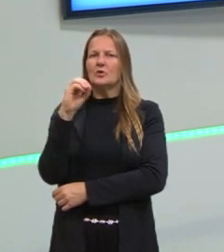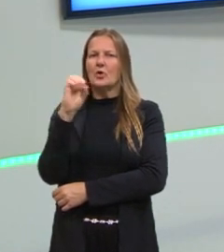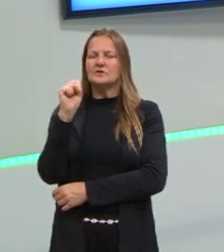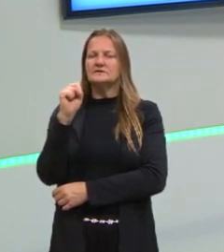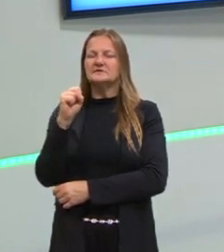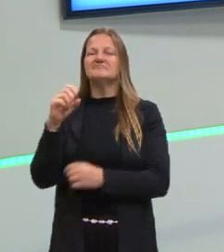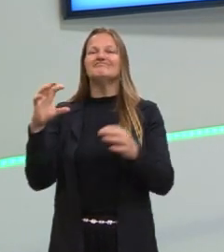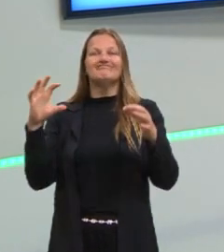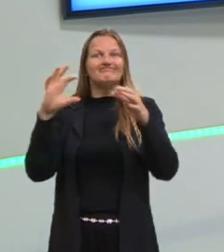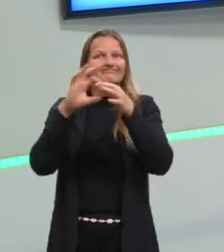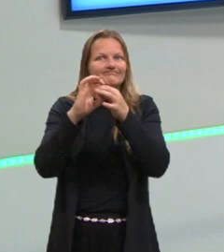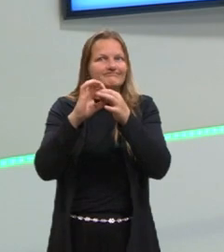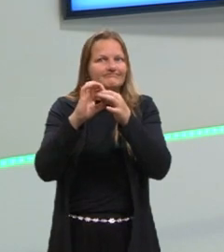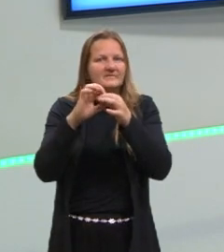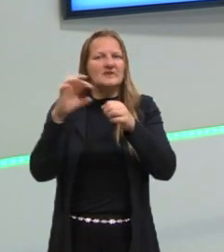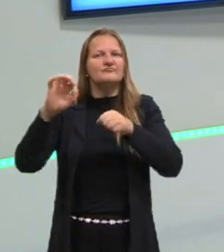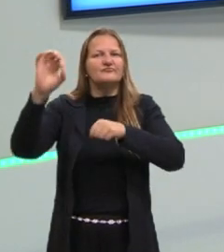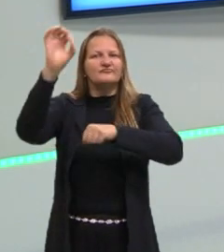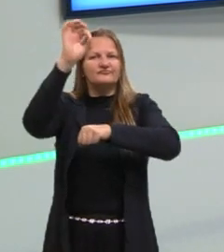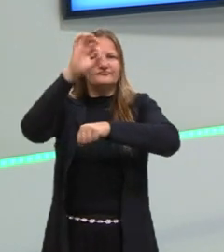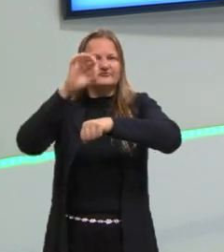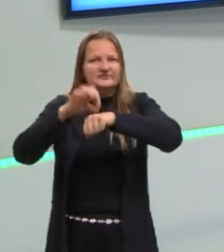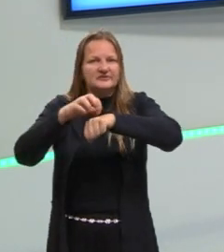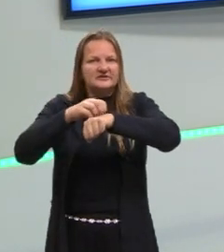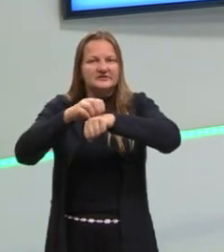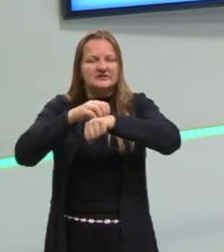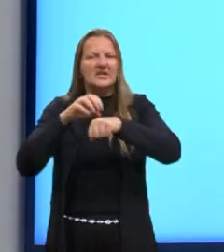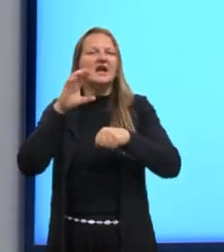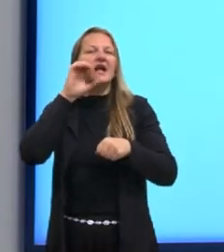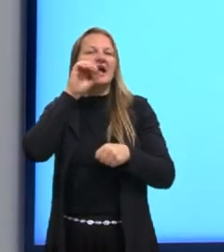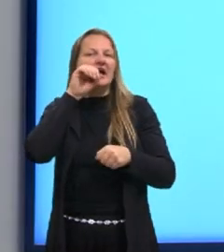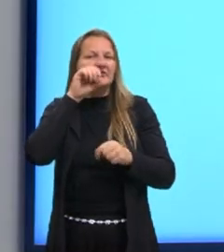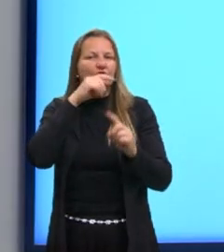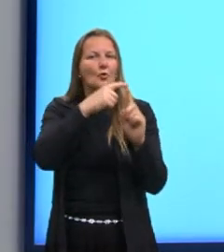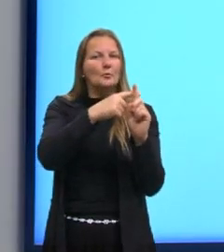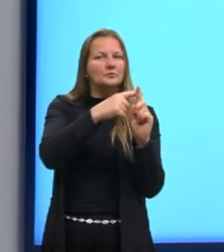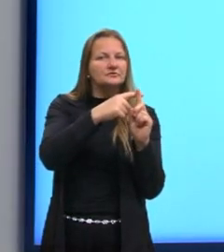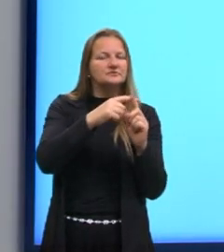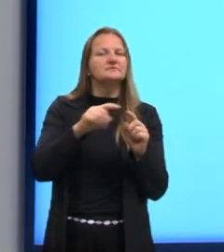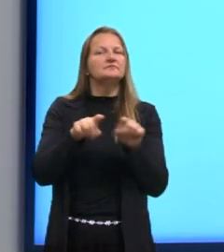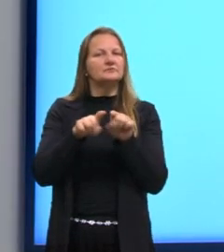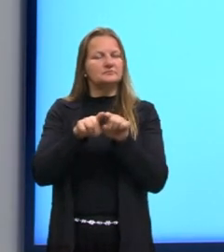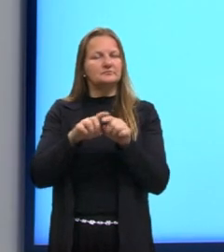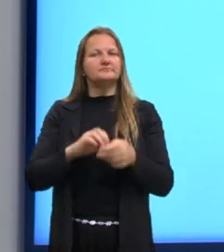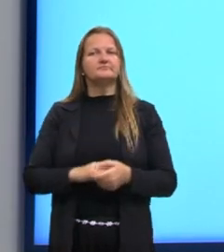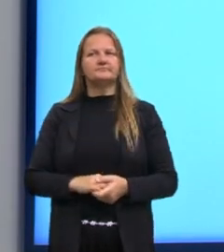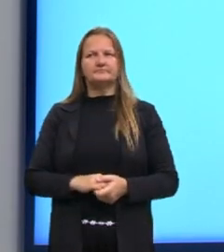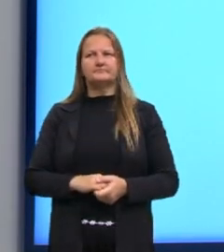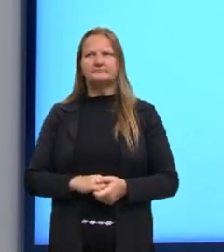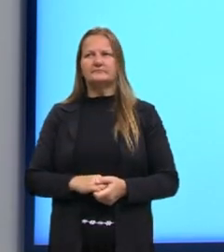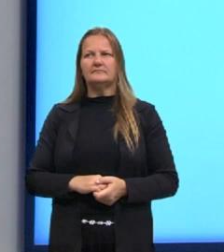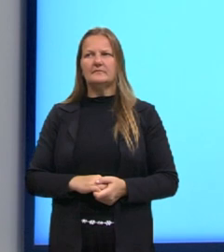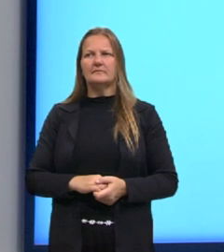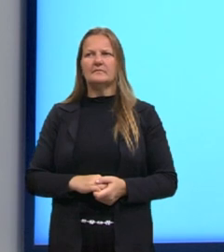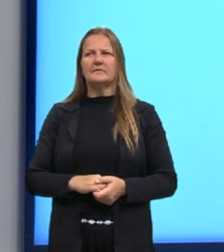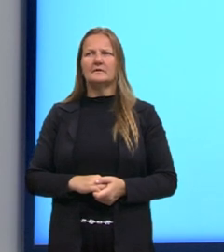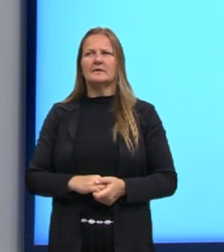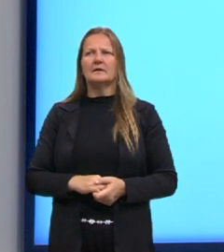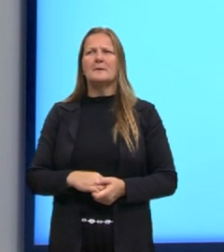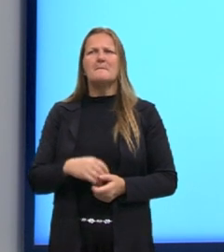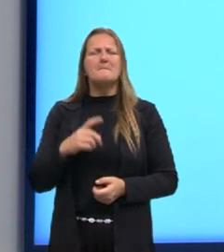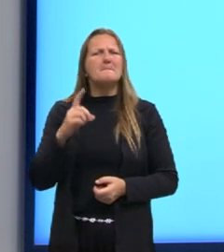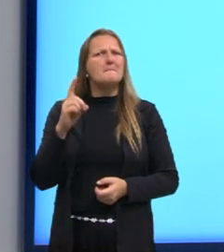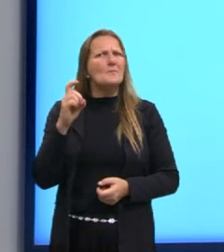mosquito, a cães soropositivos também. Então, ó, a leishmaniose visceral, ela é